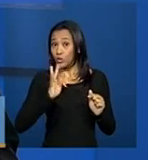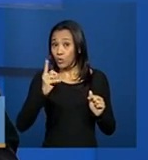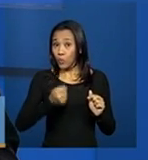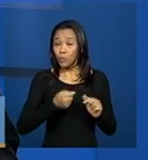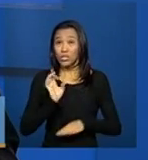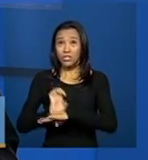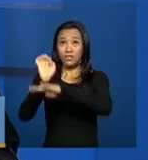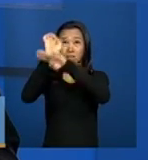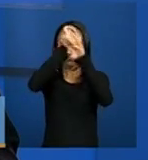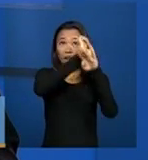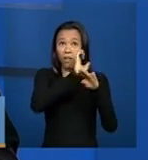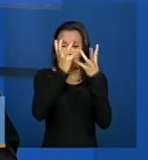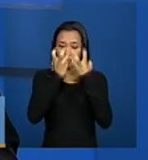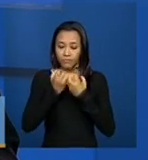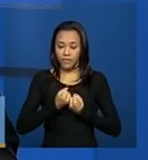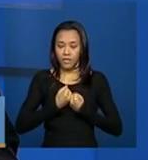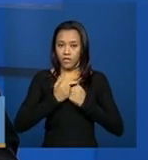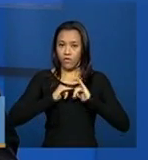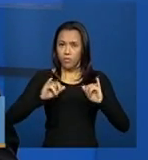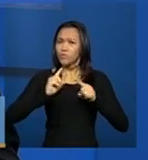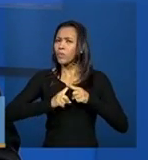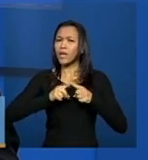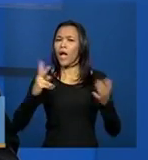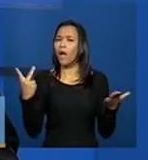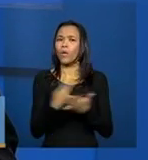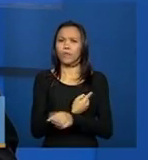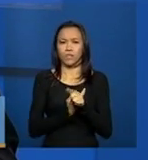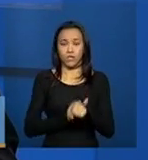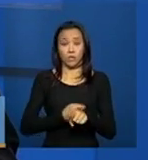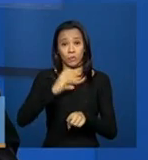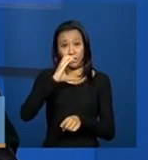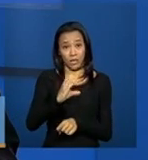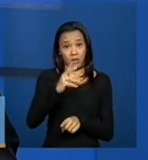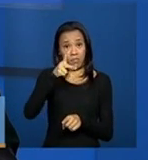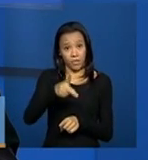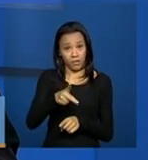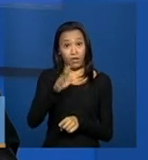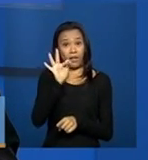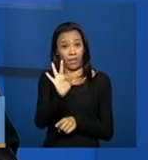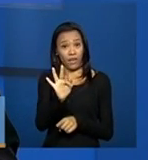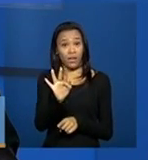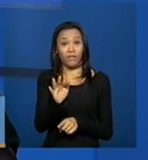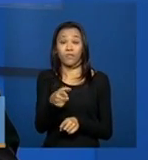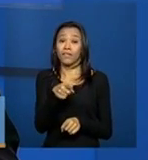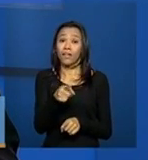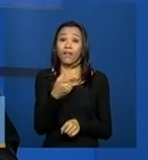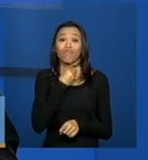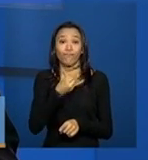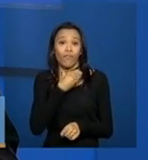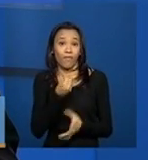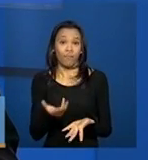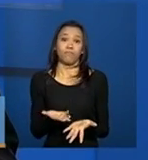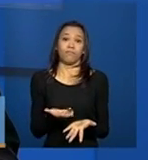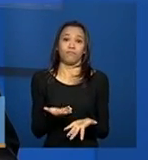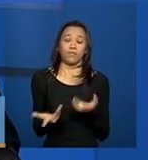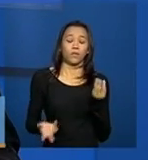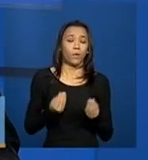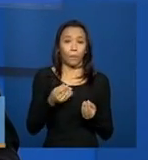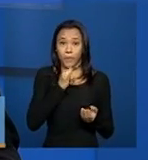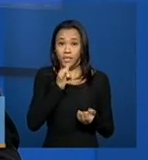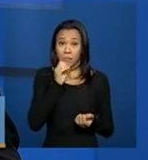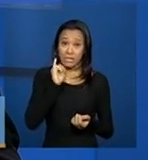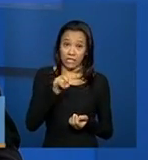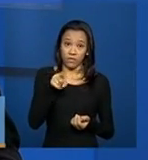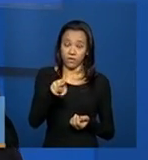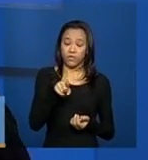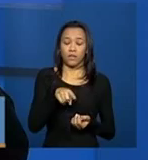analisamos, isso é porque o CPF está inválido. O sistema, ele critica o CPF. Então, se você, por algum motivo,